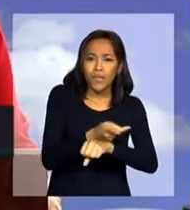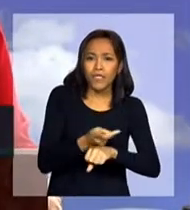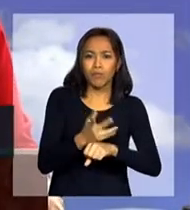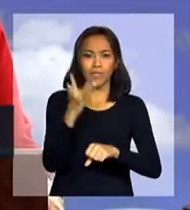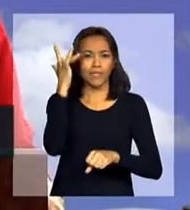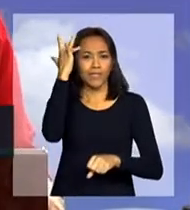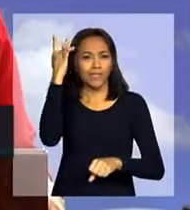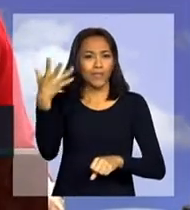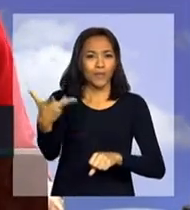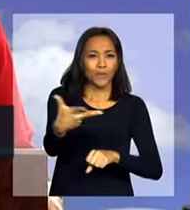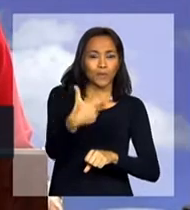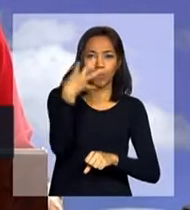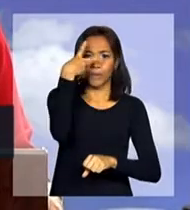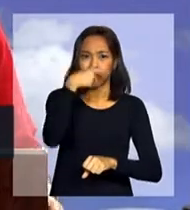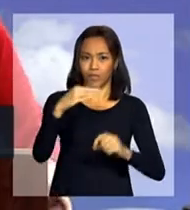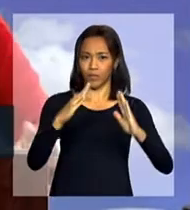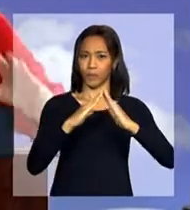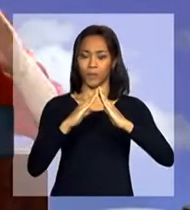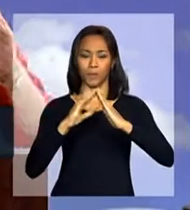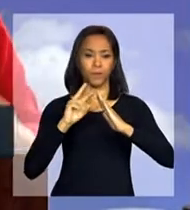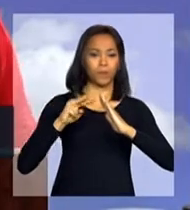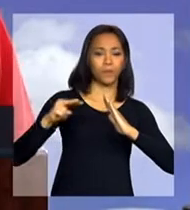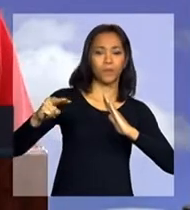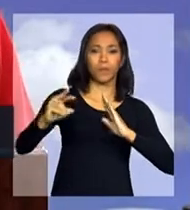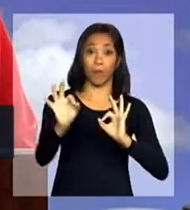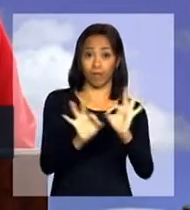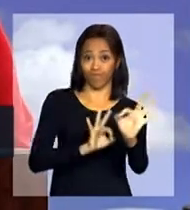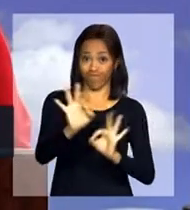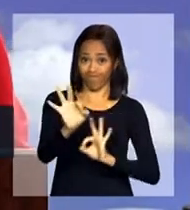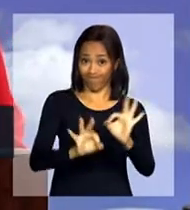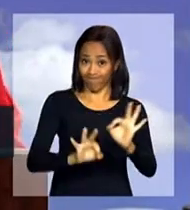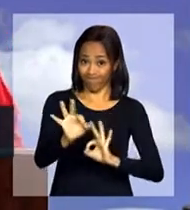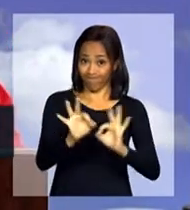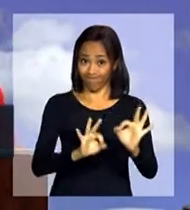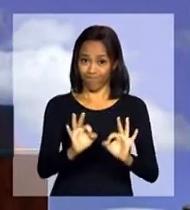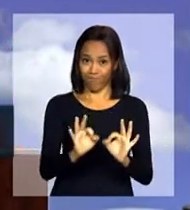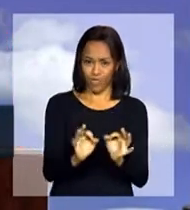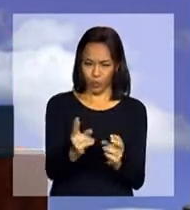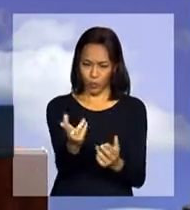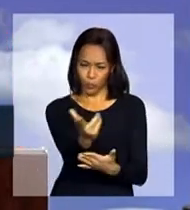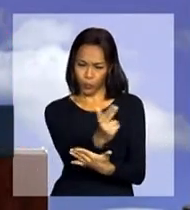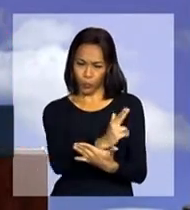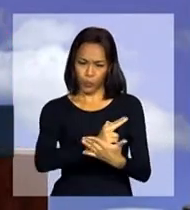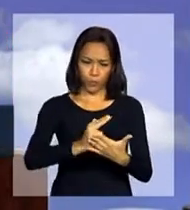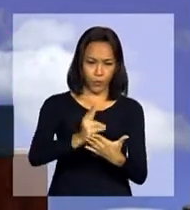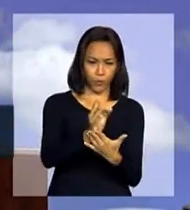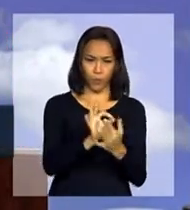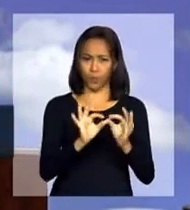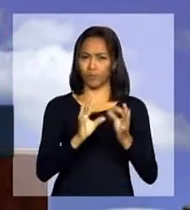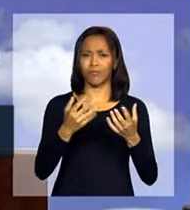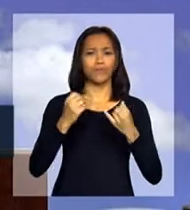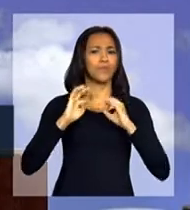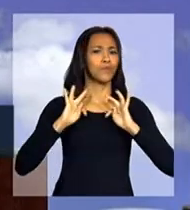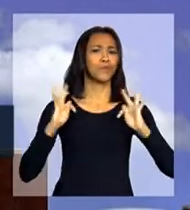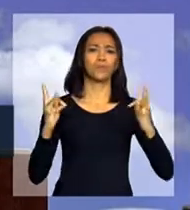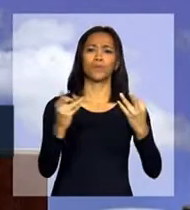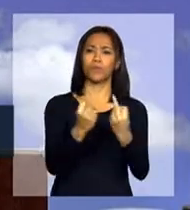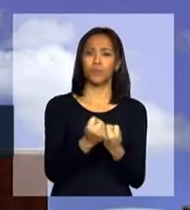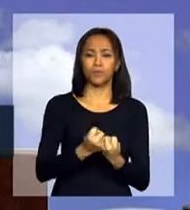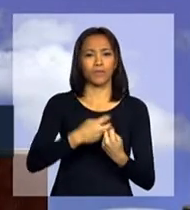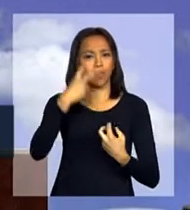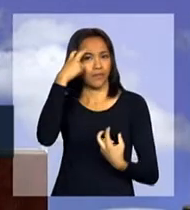arquitetônica do projeto, na leveza das suas linhas e nas suas instalações, fruto da